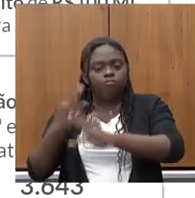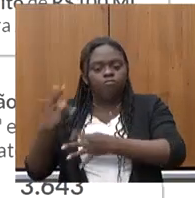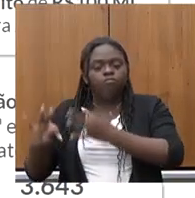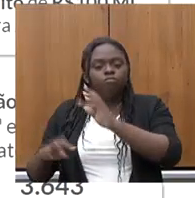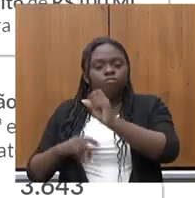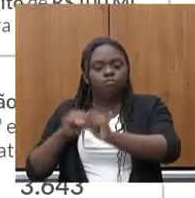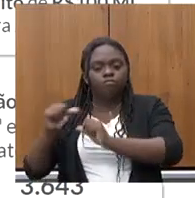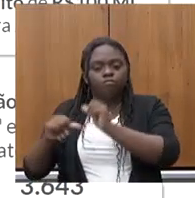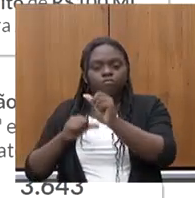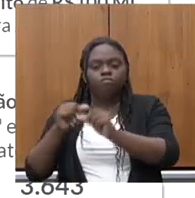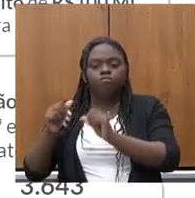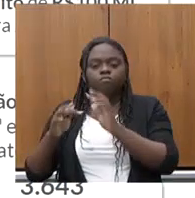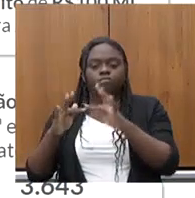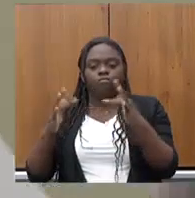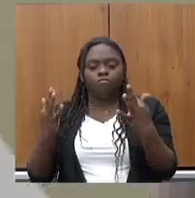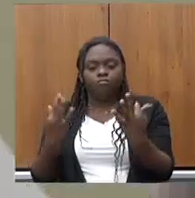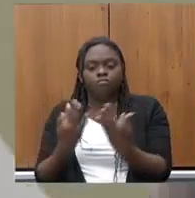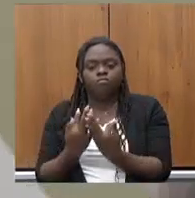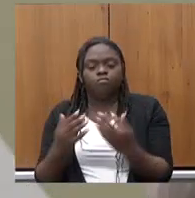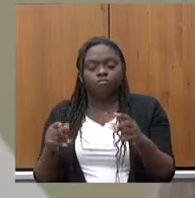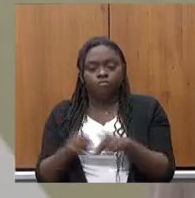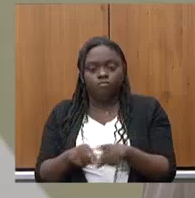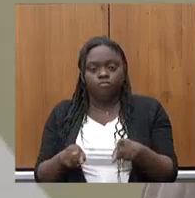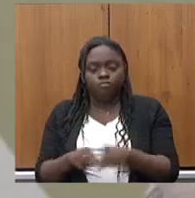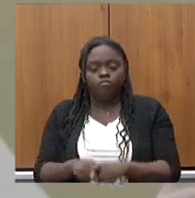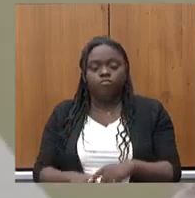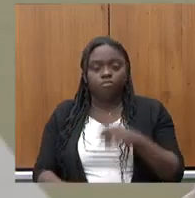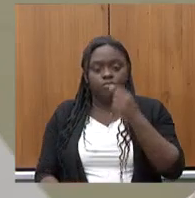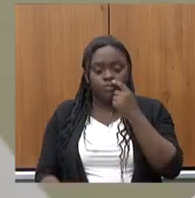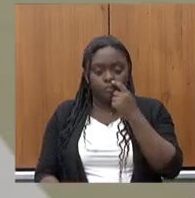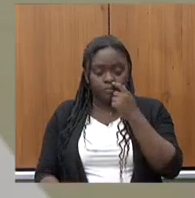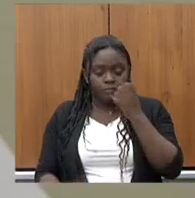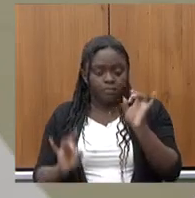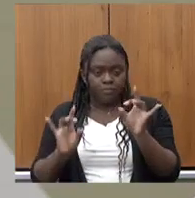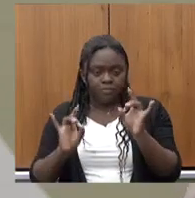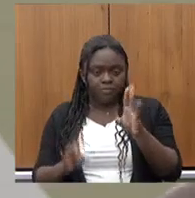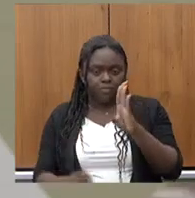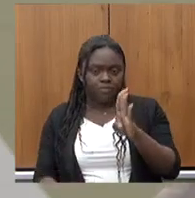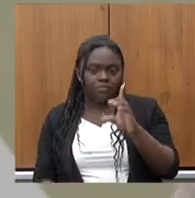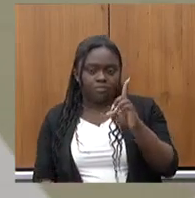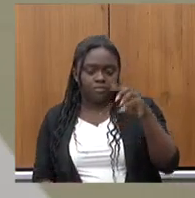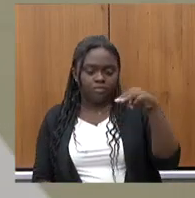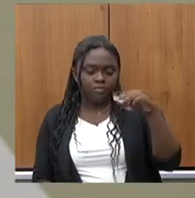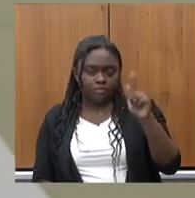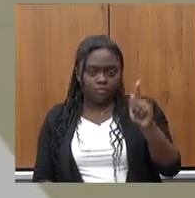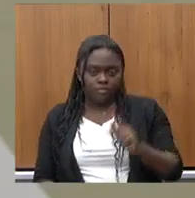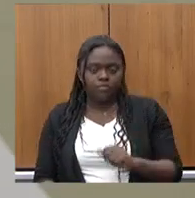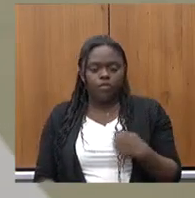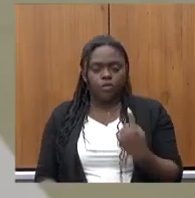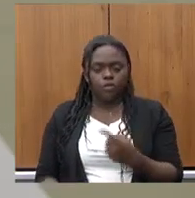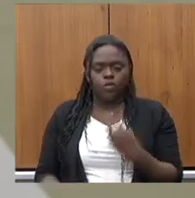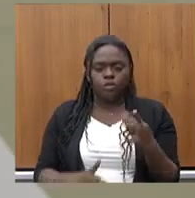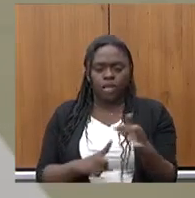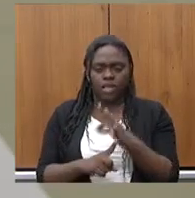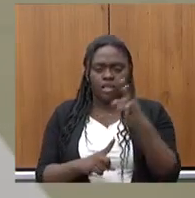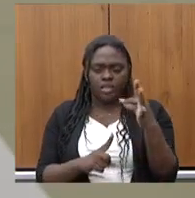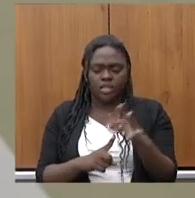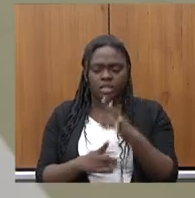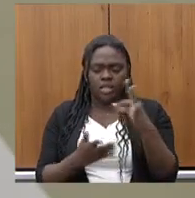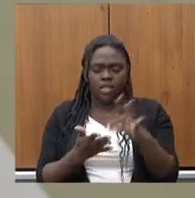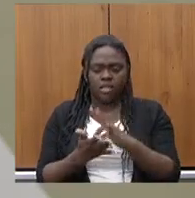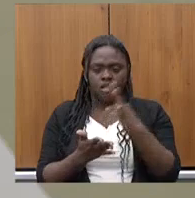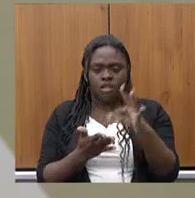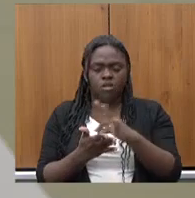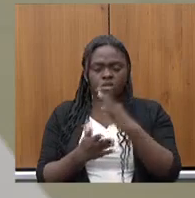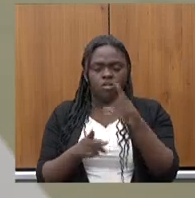e também linhas de crédito especiais do BDMG. Nosso artesanato também foi um grande